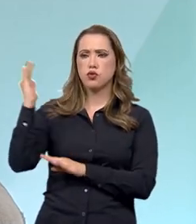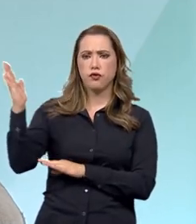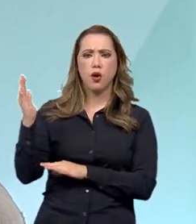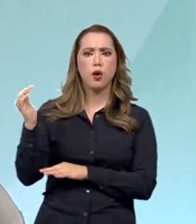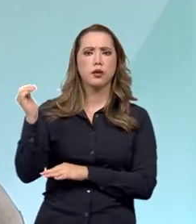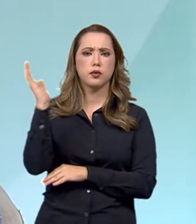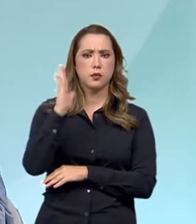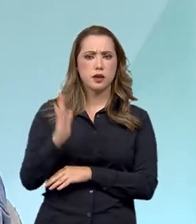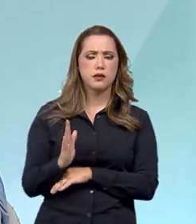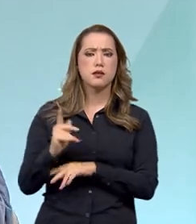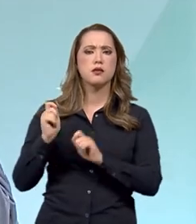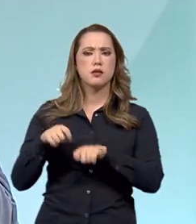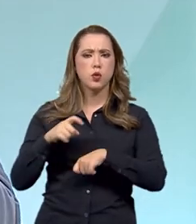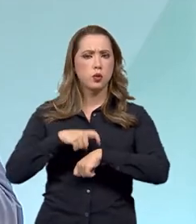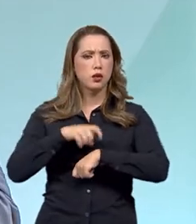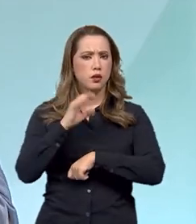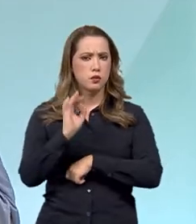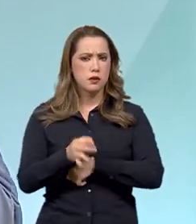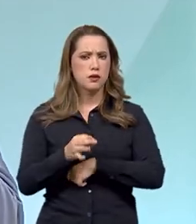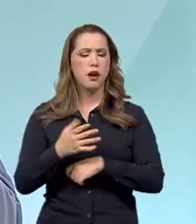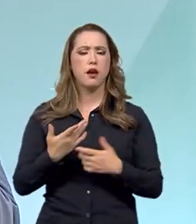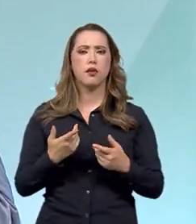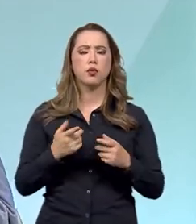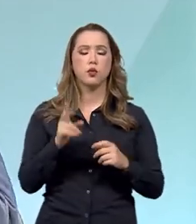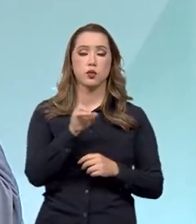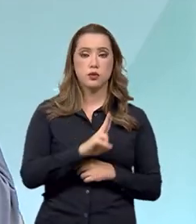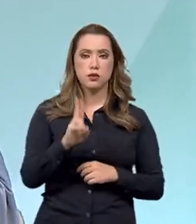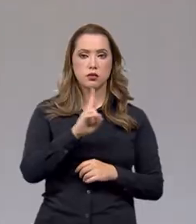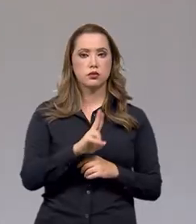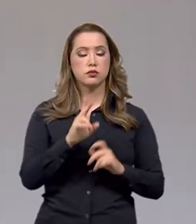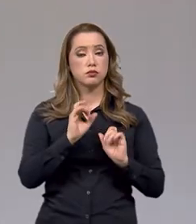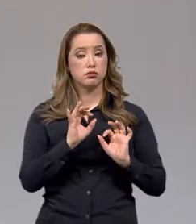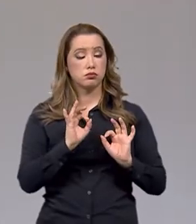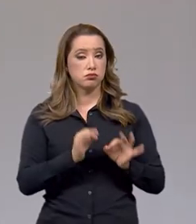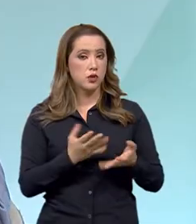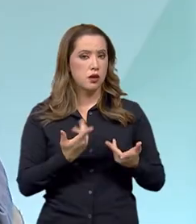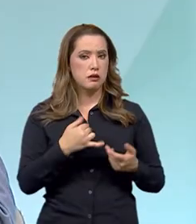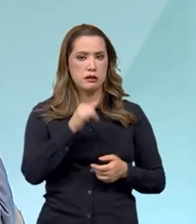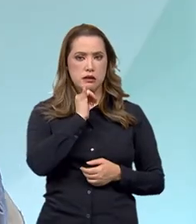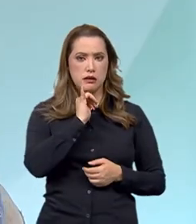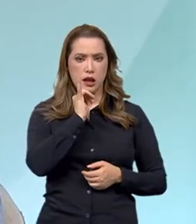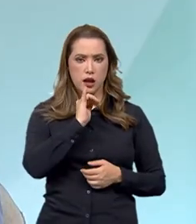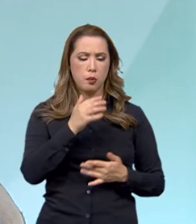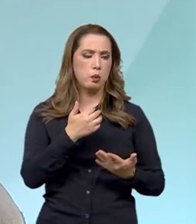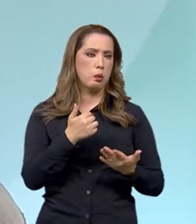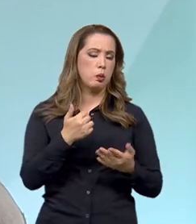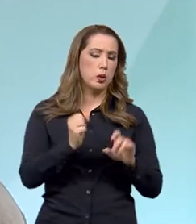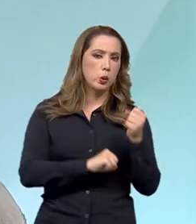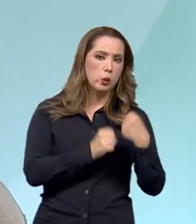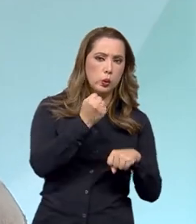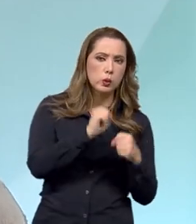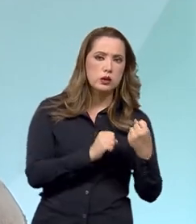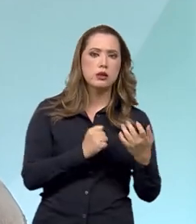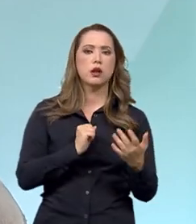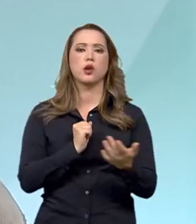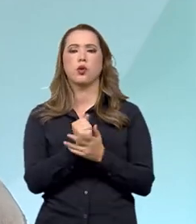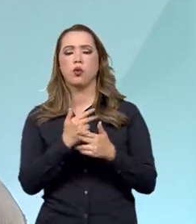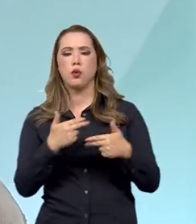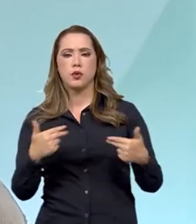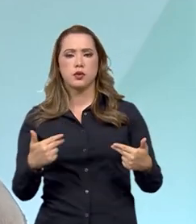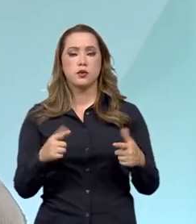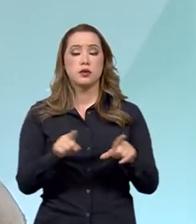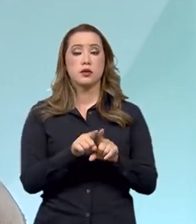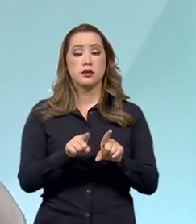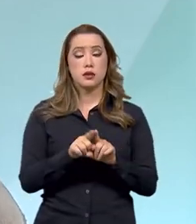as indústrias precisam dentro da sua produção, é muito importante essa agilidade. E insumos. Os insumos entrando na cadeia de valor que entra, como também